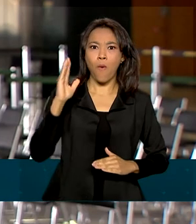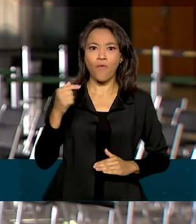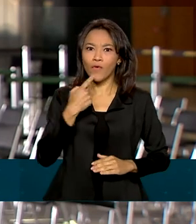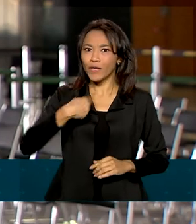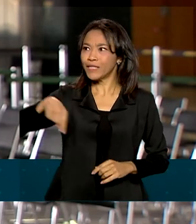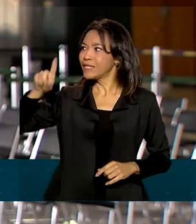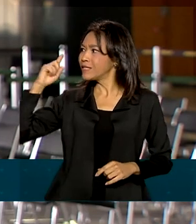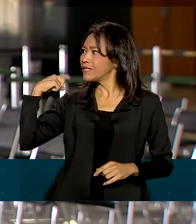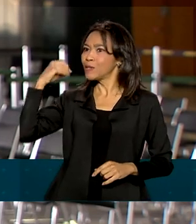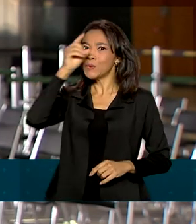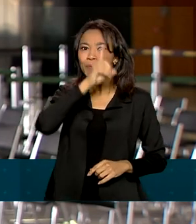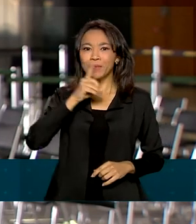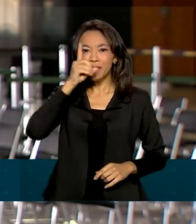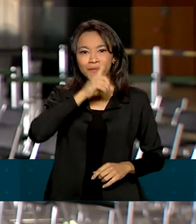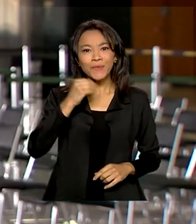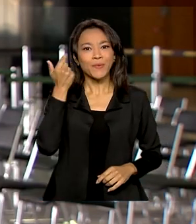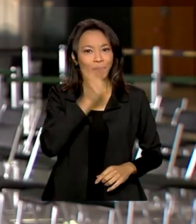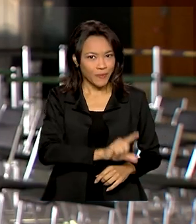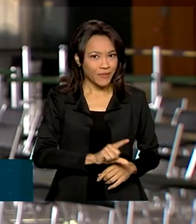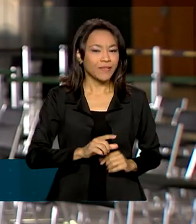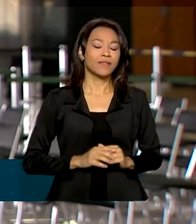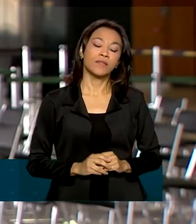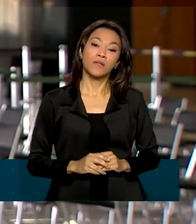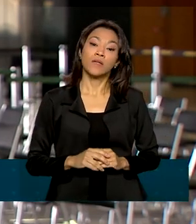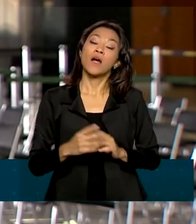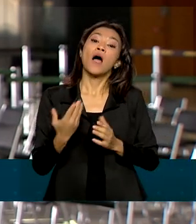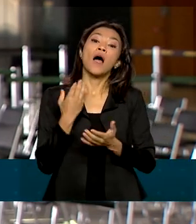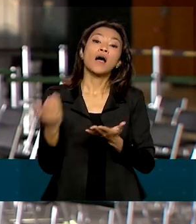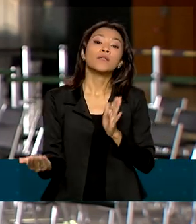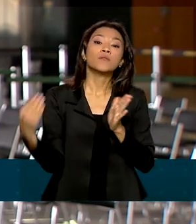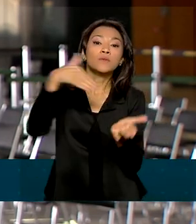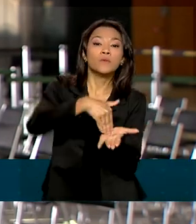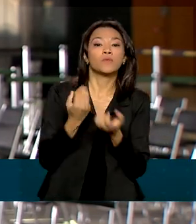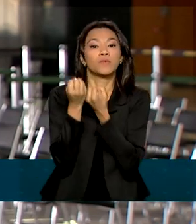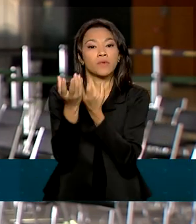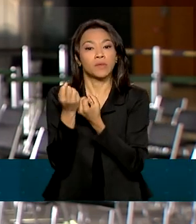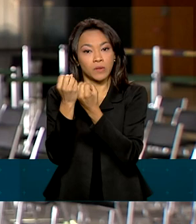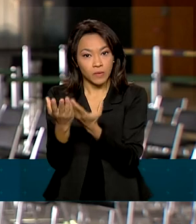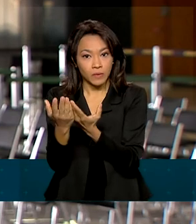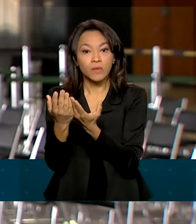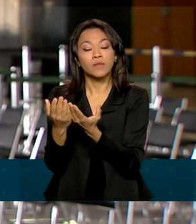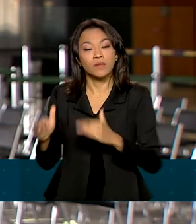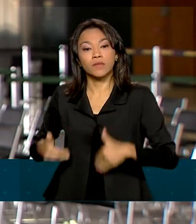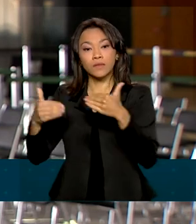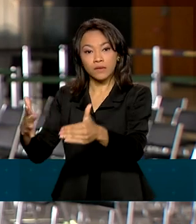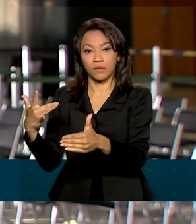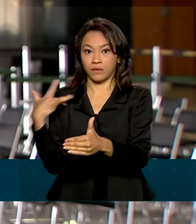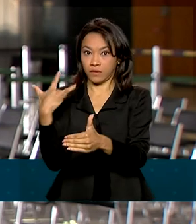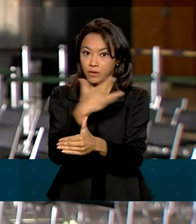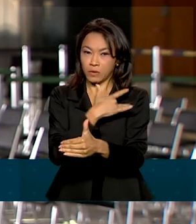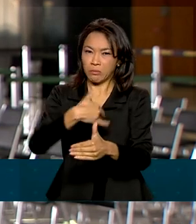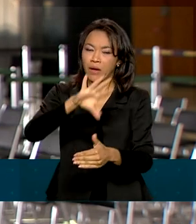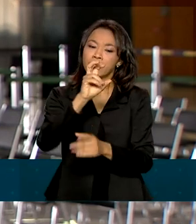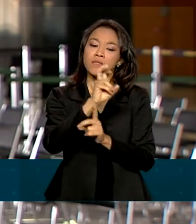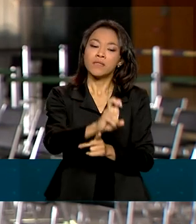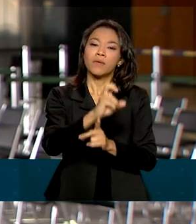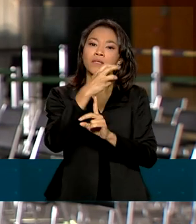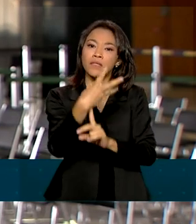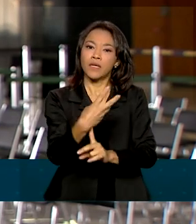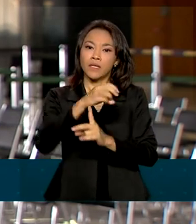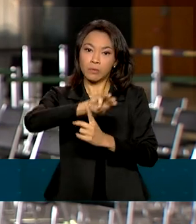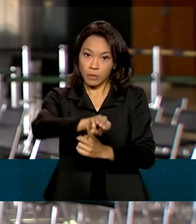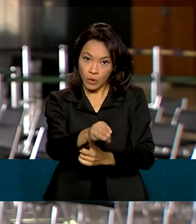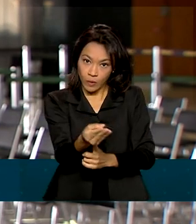domingo. Por outro lado, segundo o último levantamento do Ministério da Saúde, mais de 53 milhões de brasileiros aptos